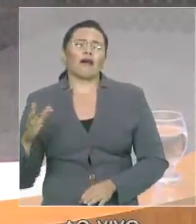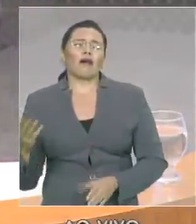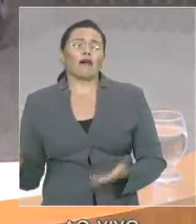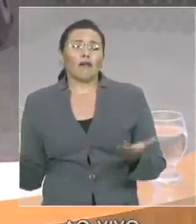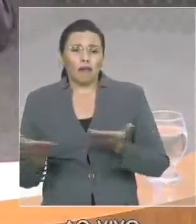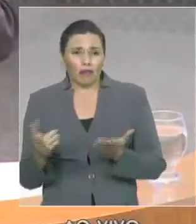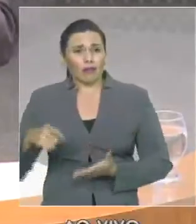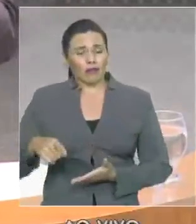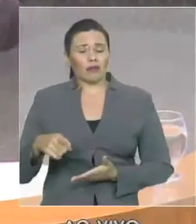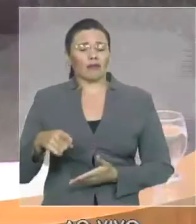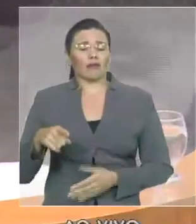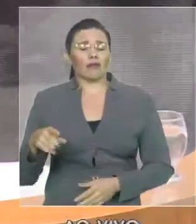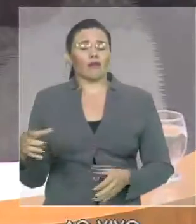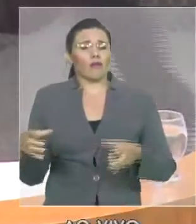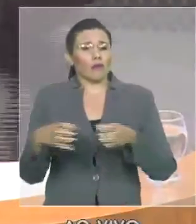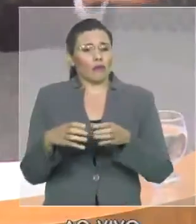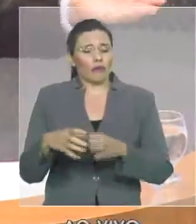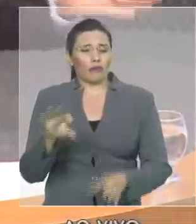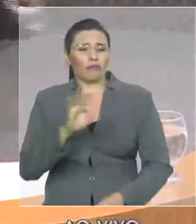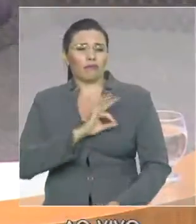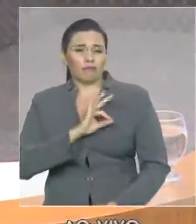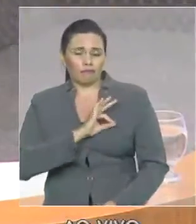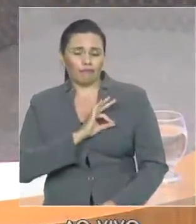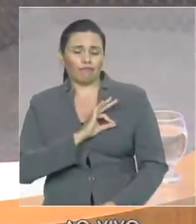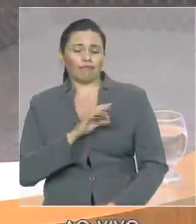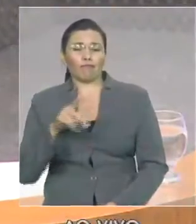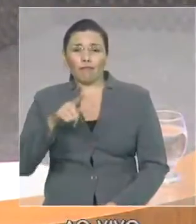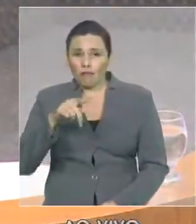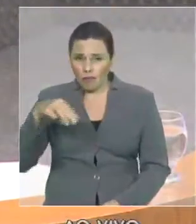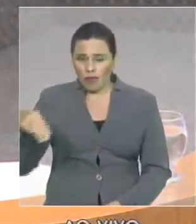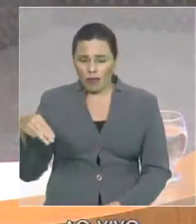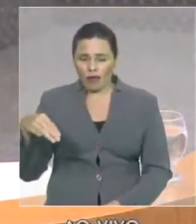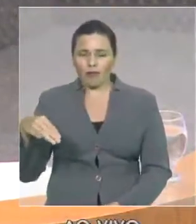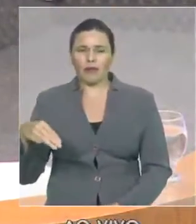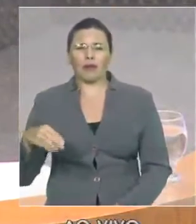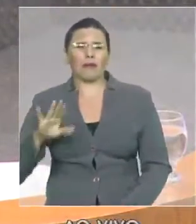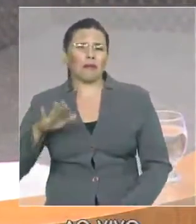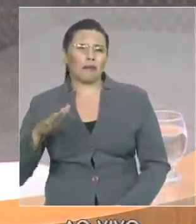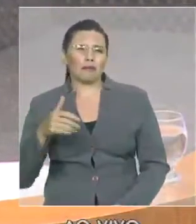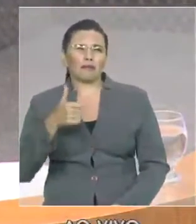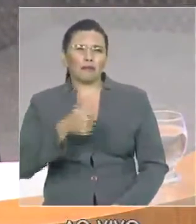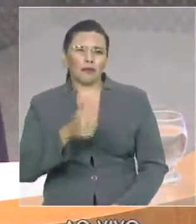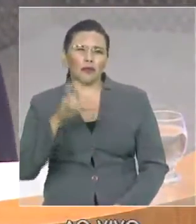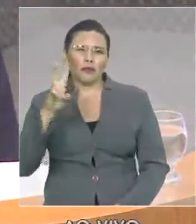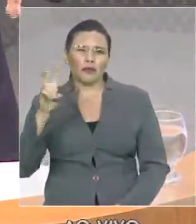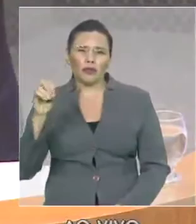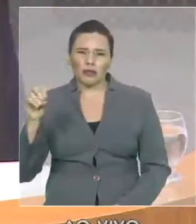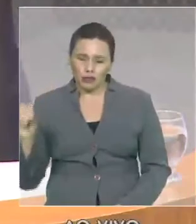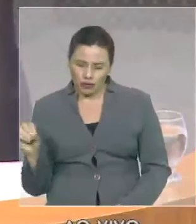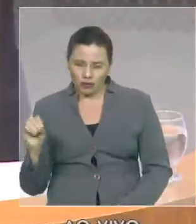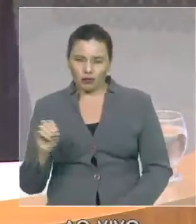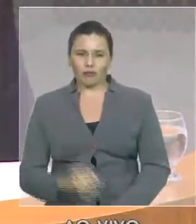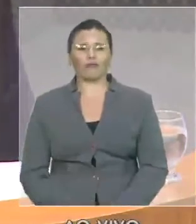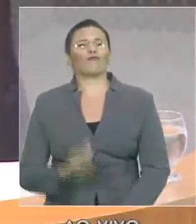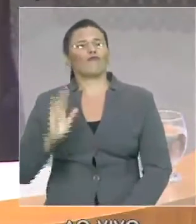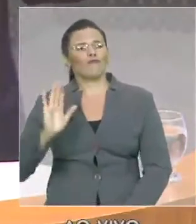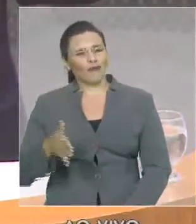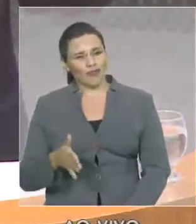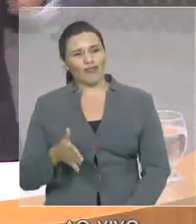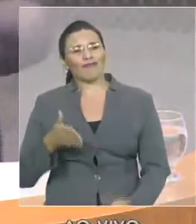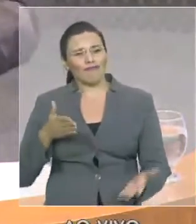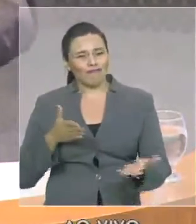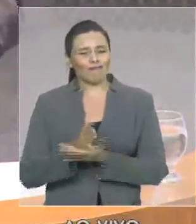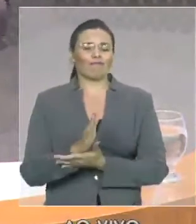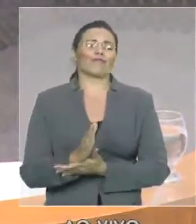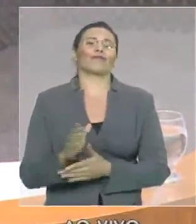tanto na polícia militar quanto na polícia civil. Esse interlegal foi cumprido e esses servidores militares e civis do